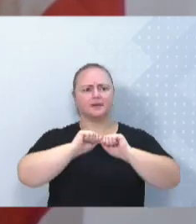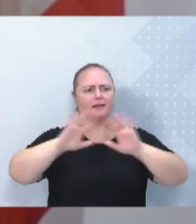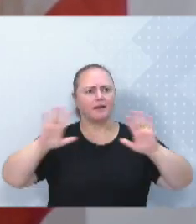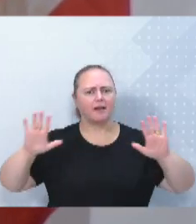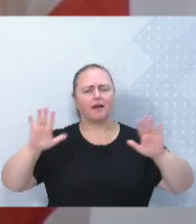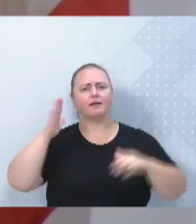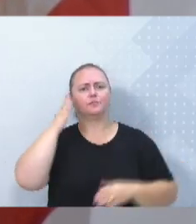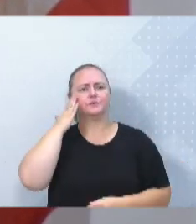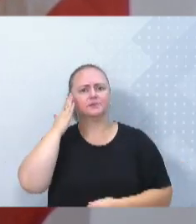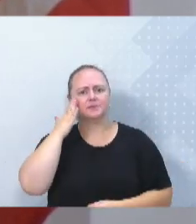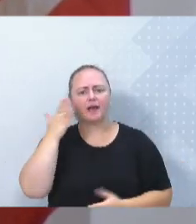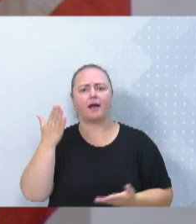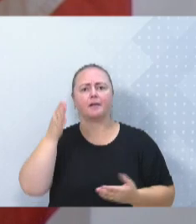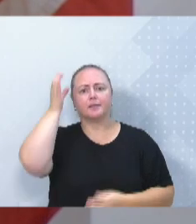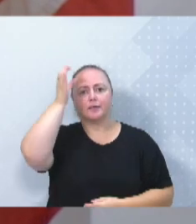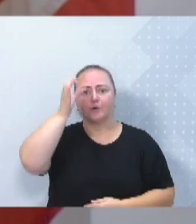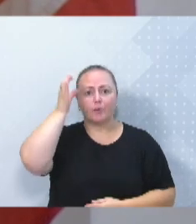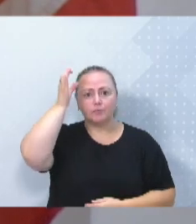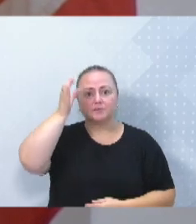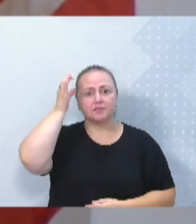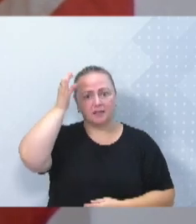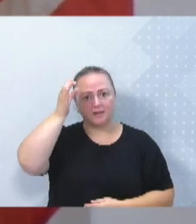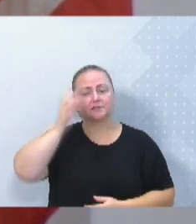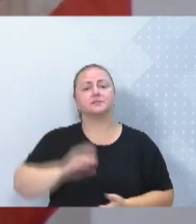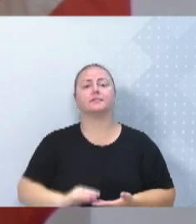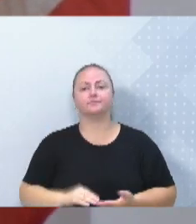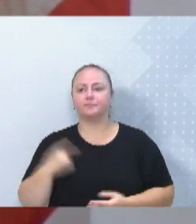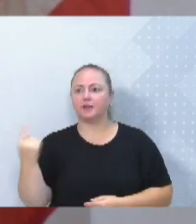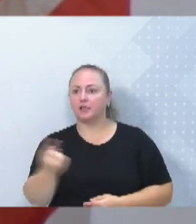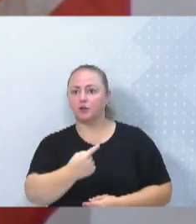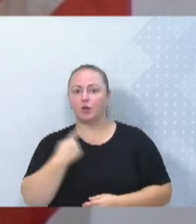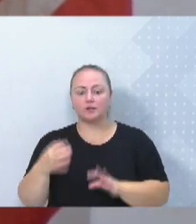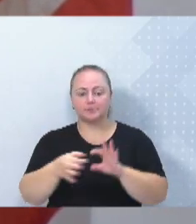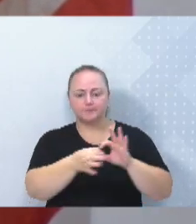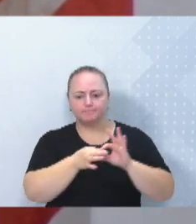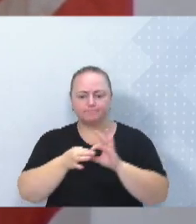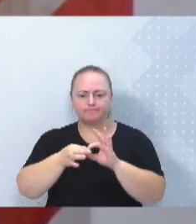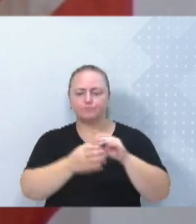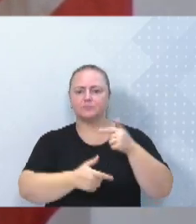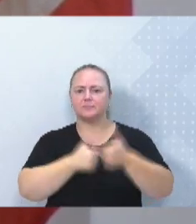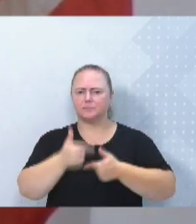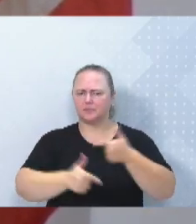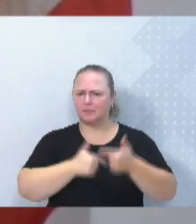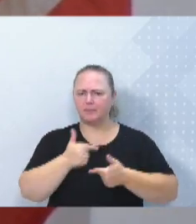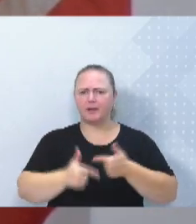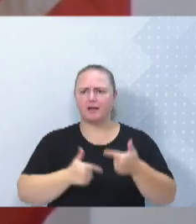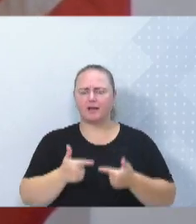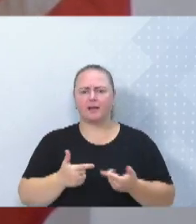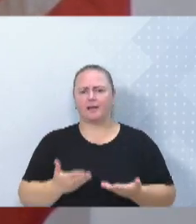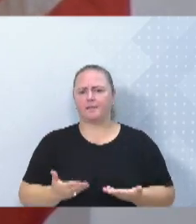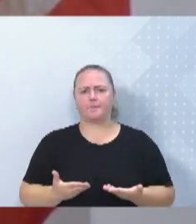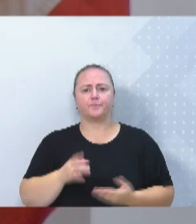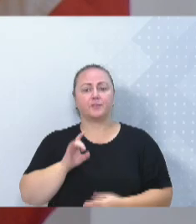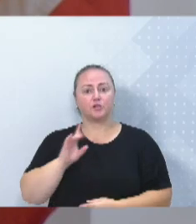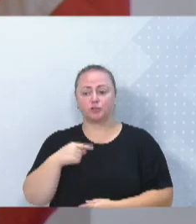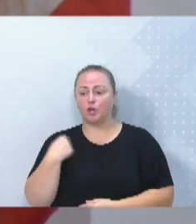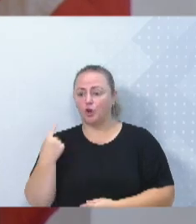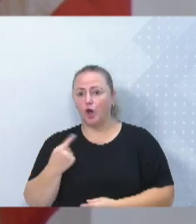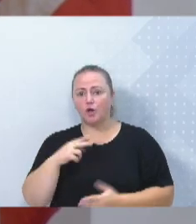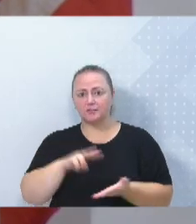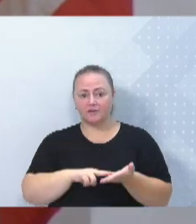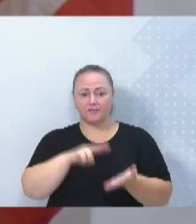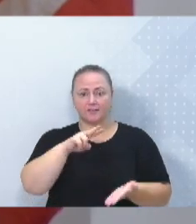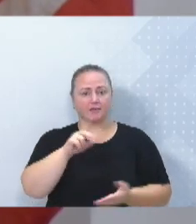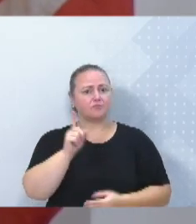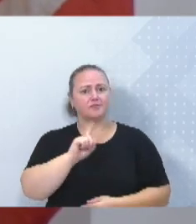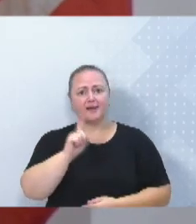a consciência de que quando nós nos unimos para trabalhar, não só nós temos a ganhar, como a